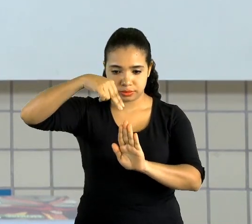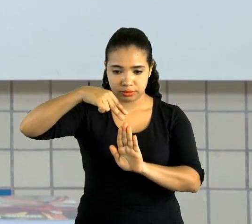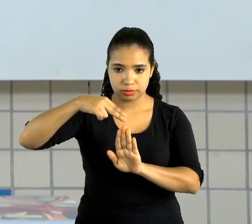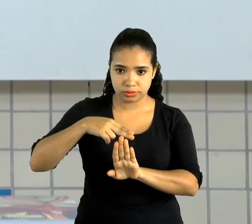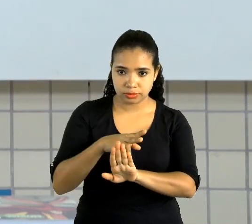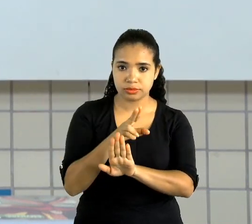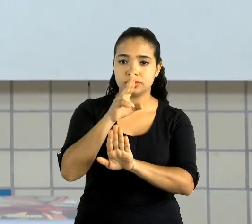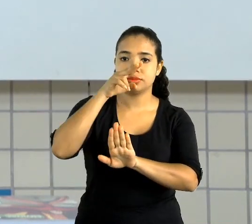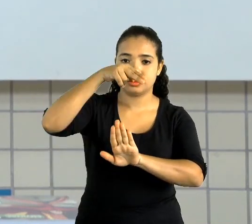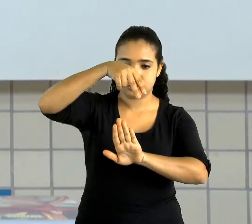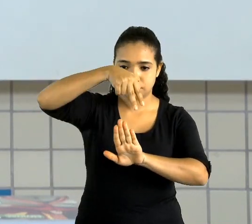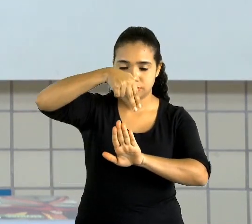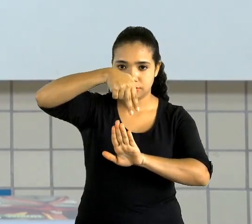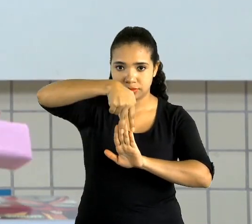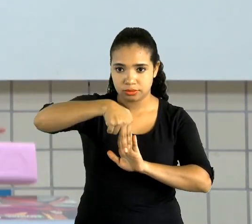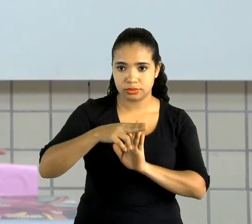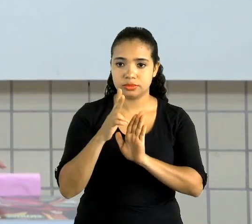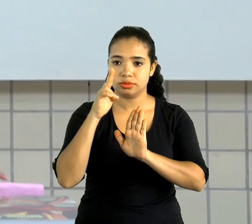vamos tirar,